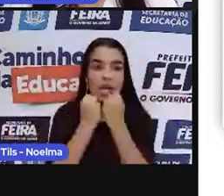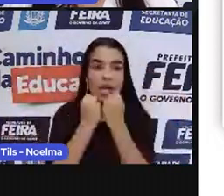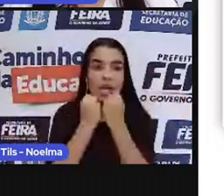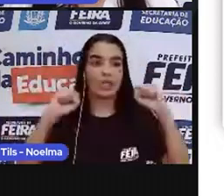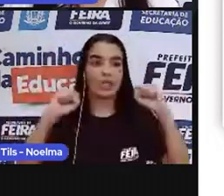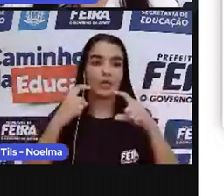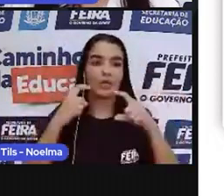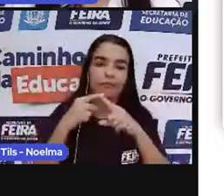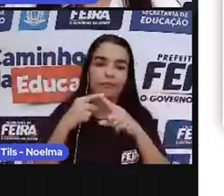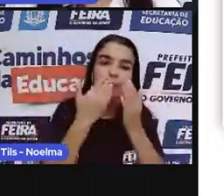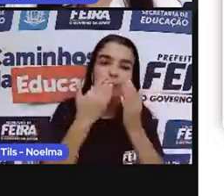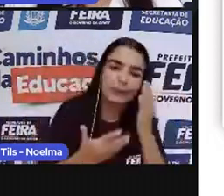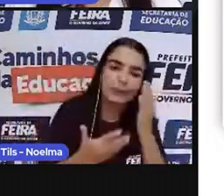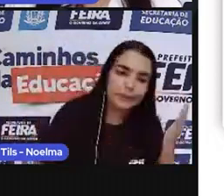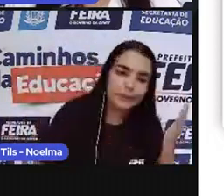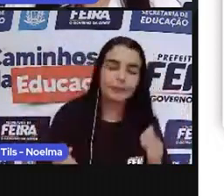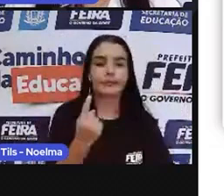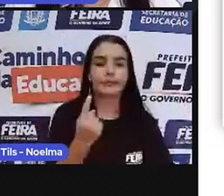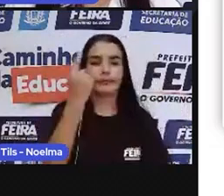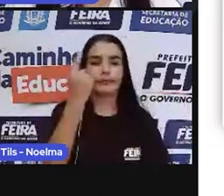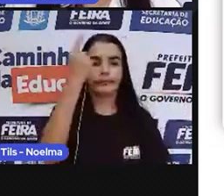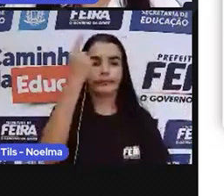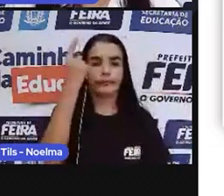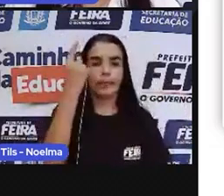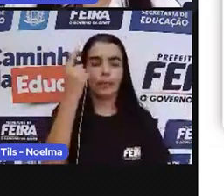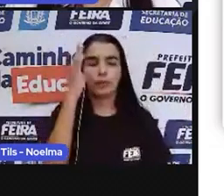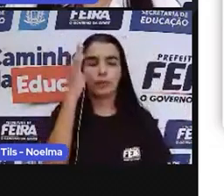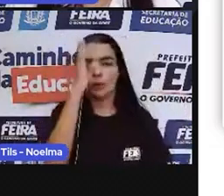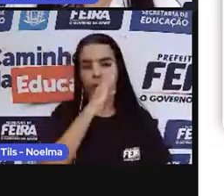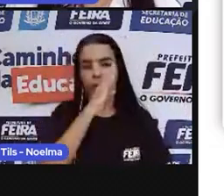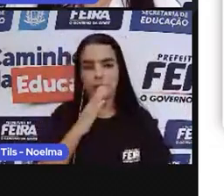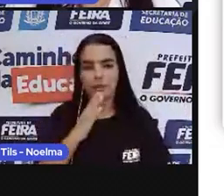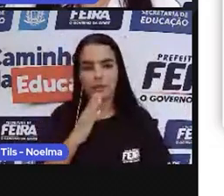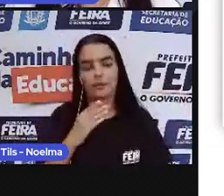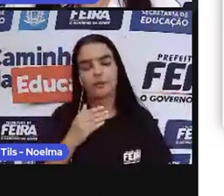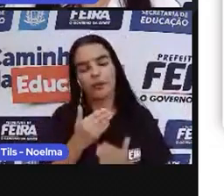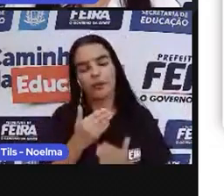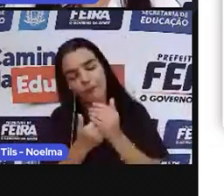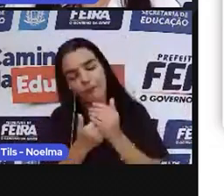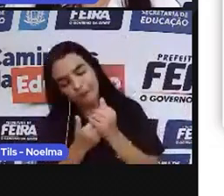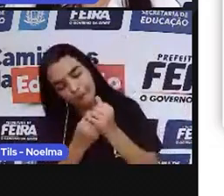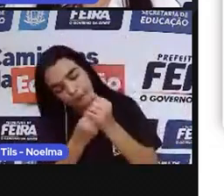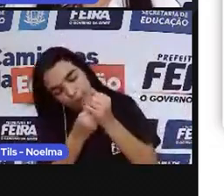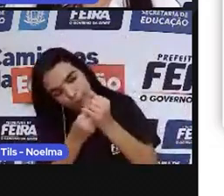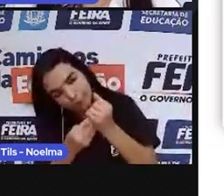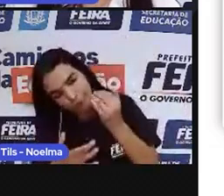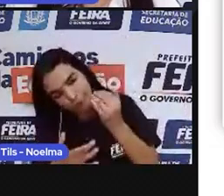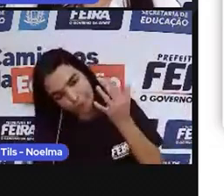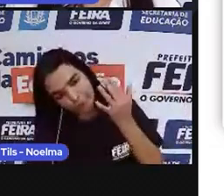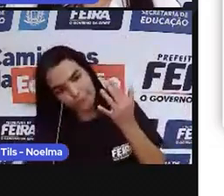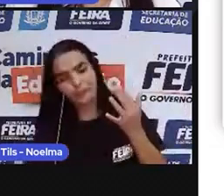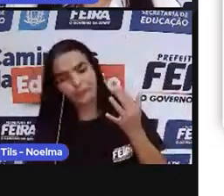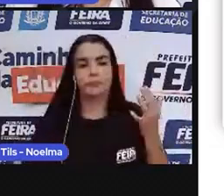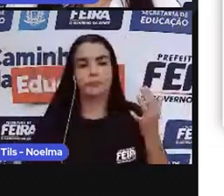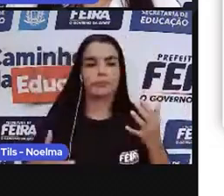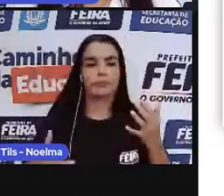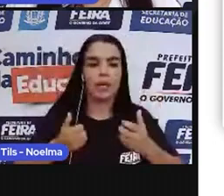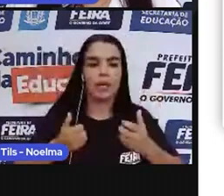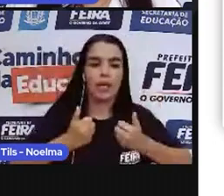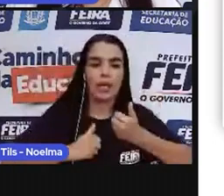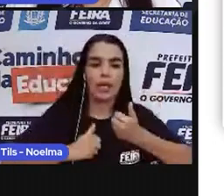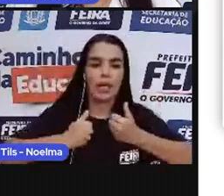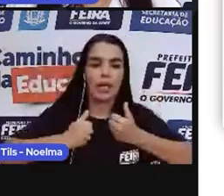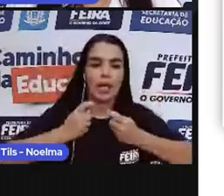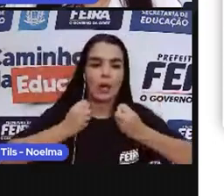monopólio aí, começa a entrar em crise, né, econômica, em relação à produção da cana-de-açúcar.